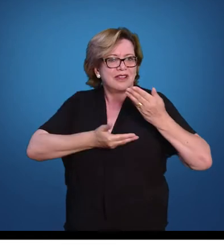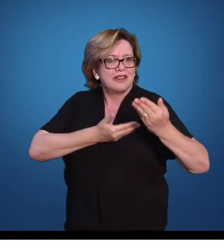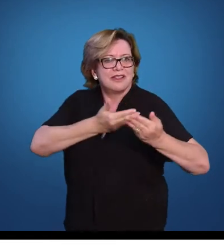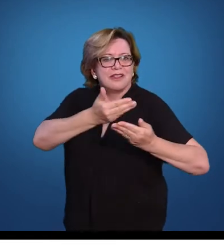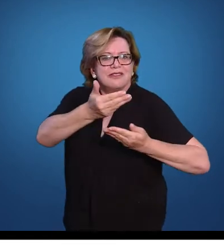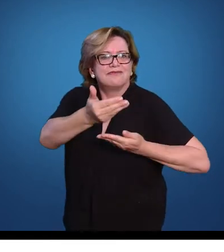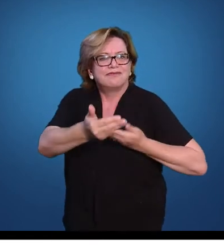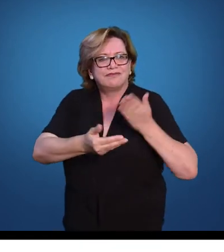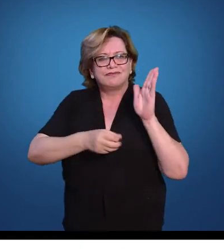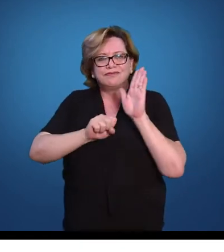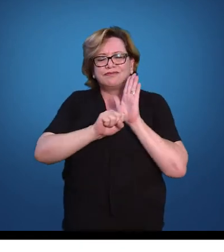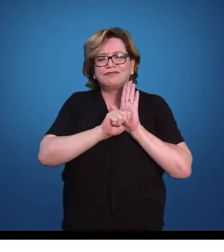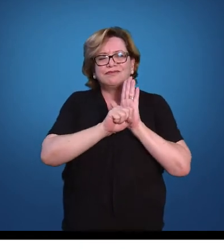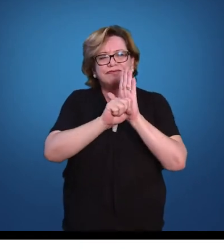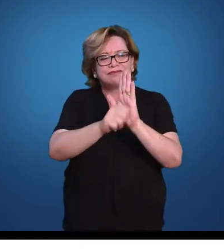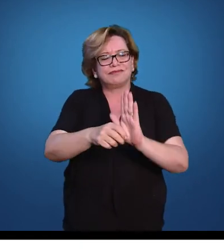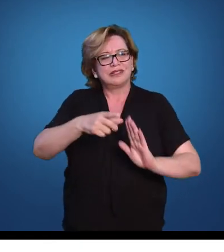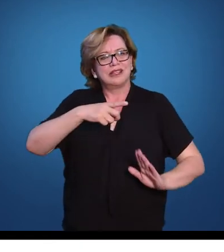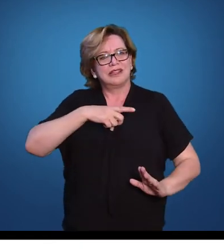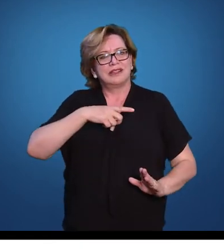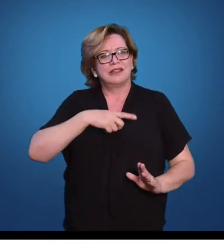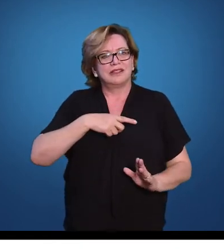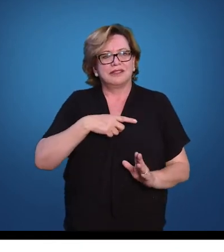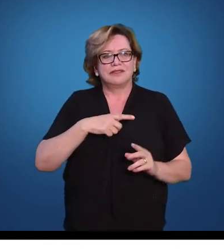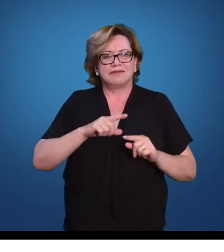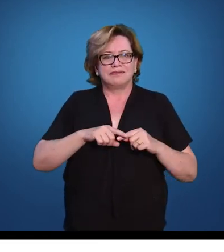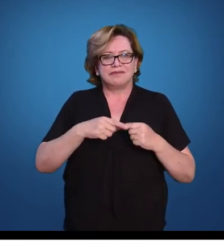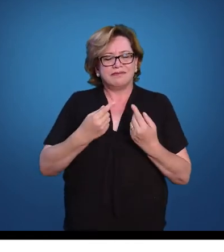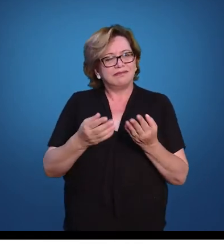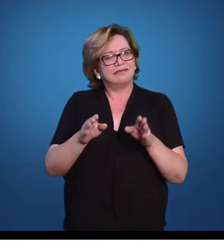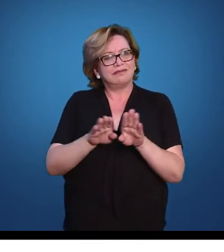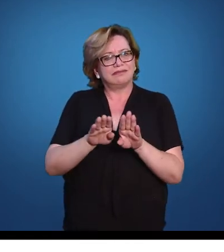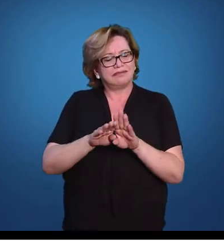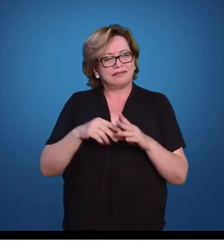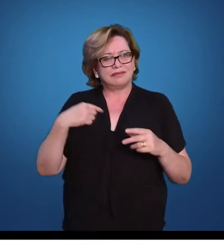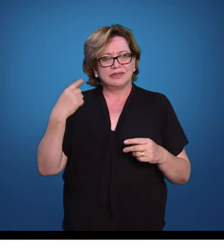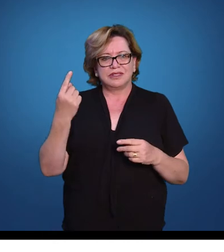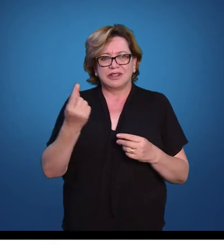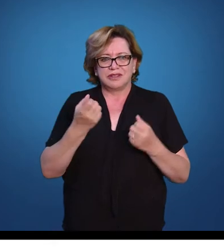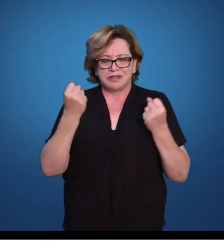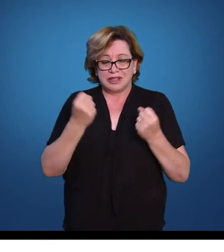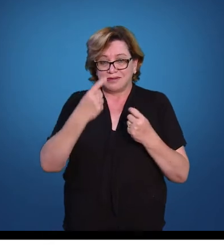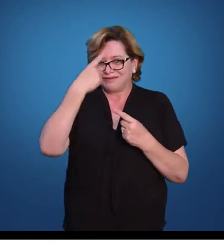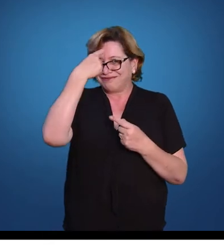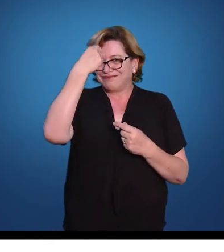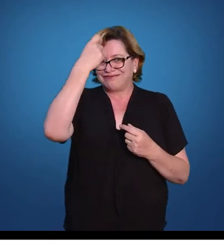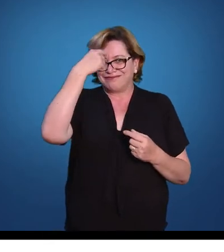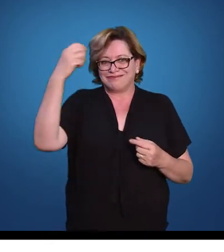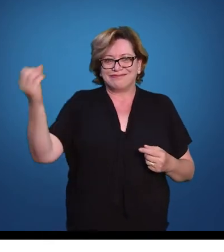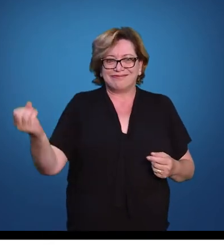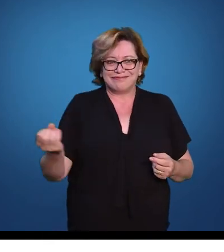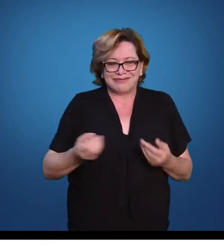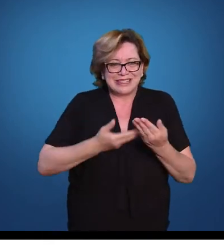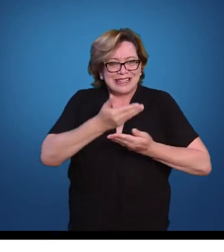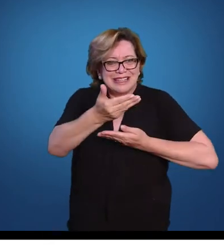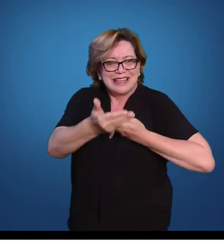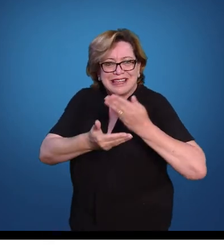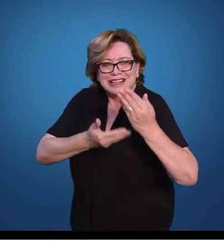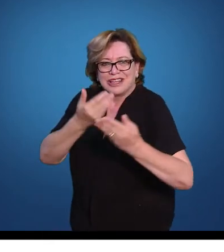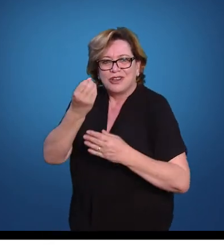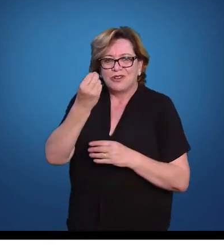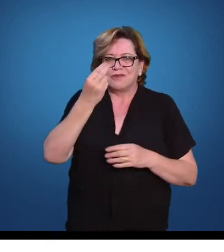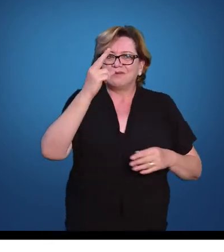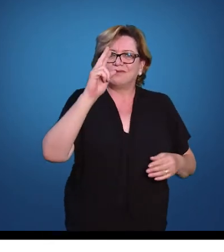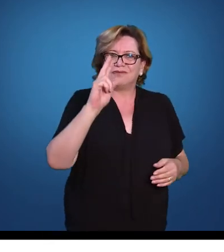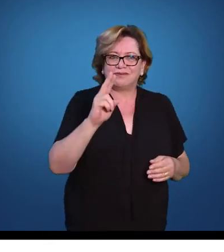simbólicas que eu estou tentando explicar. Mas elas também permitem que você reinvente, que você faça novas relações ou